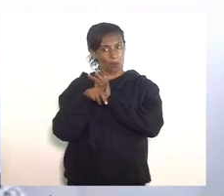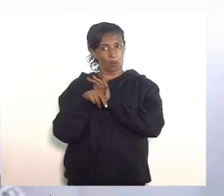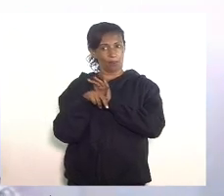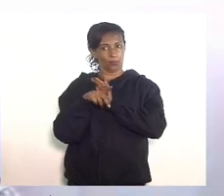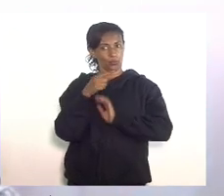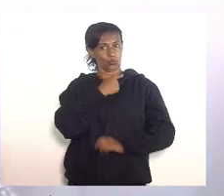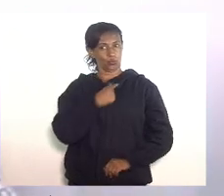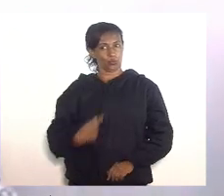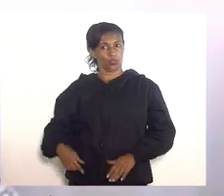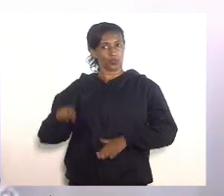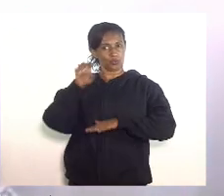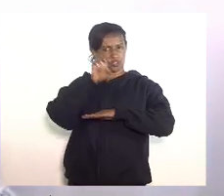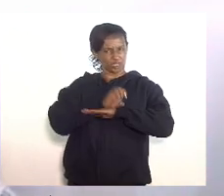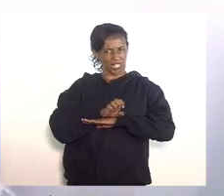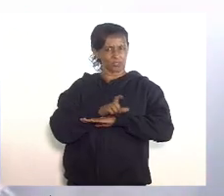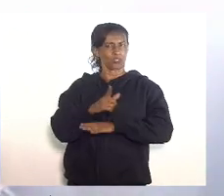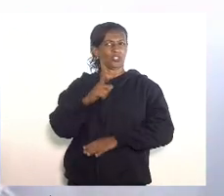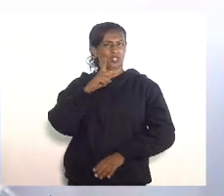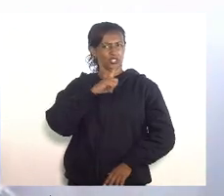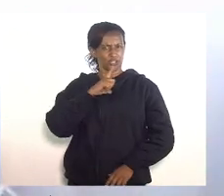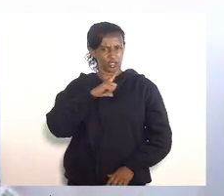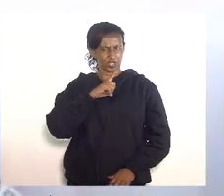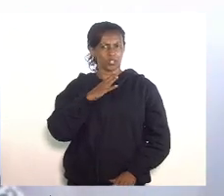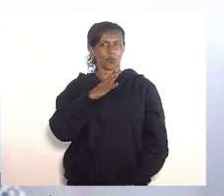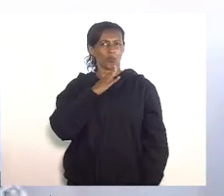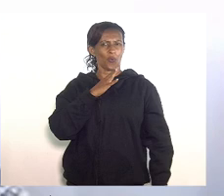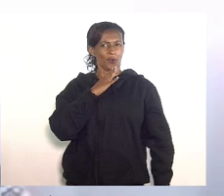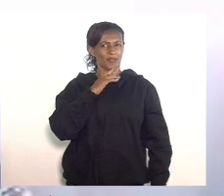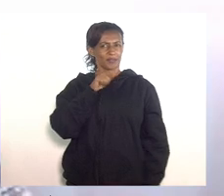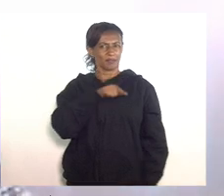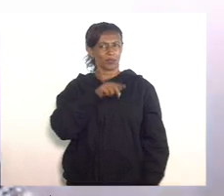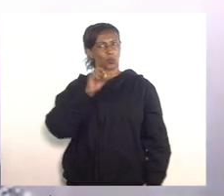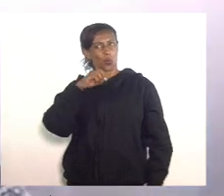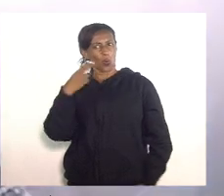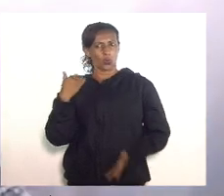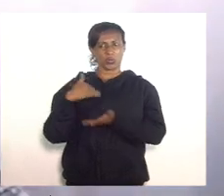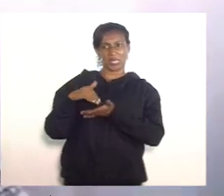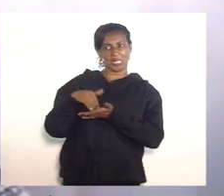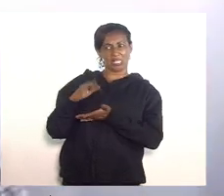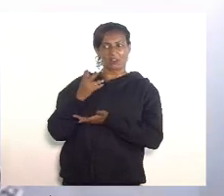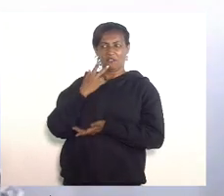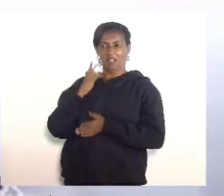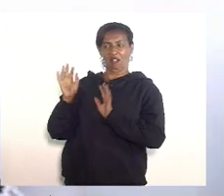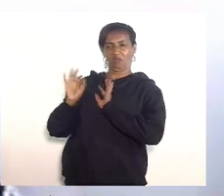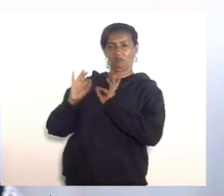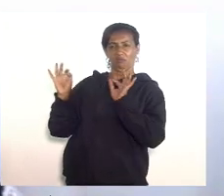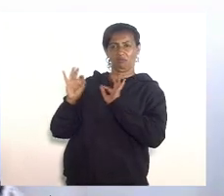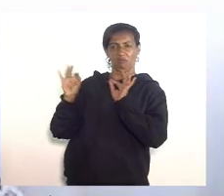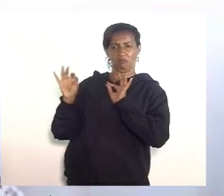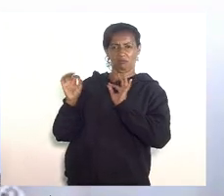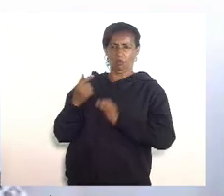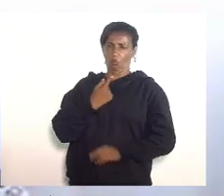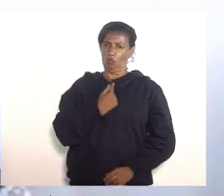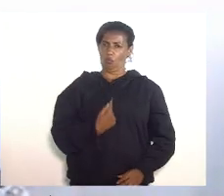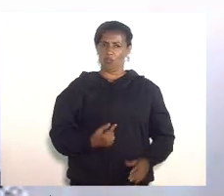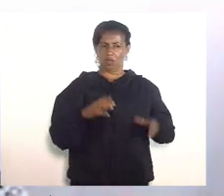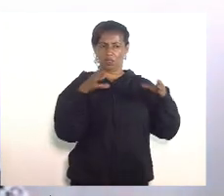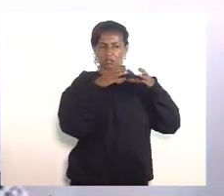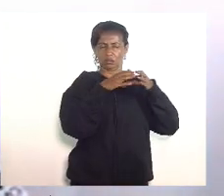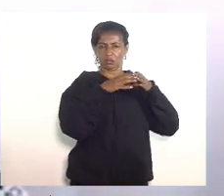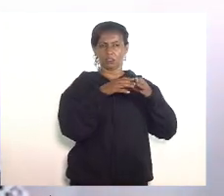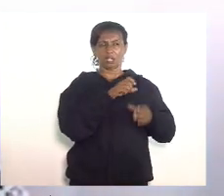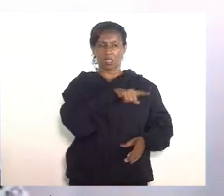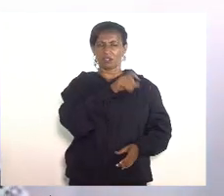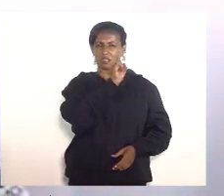tinha ou não tinha o conhecimento do secretário o secretário diz que não o governador a equipe do governo